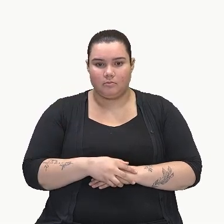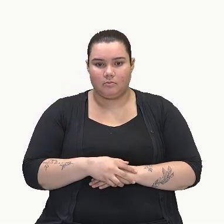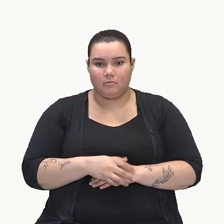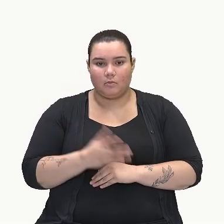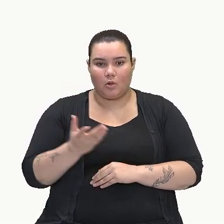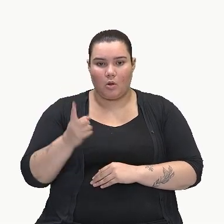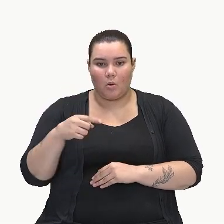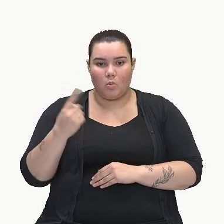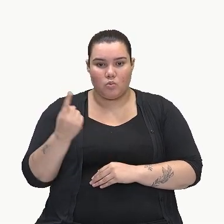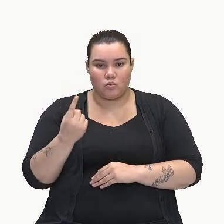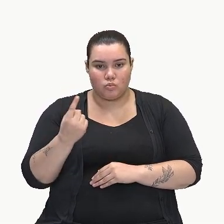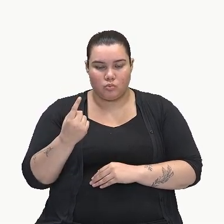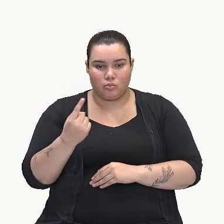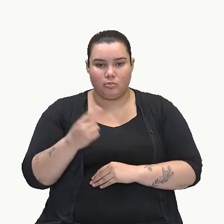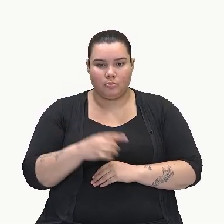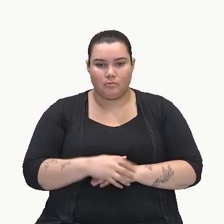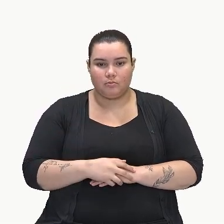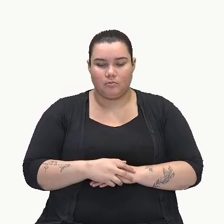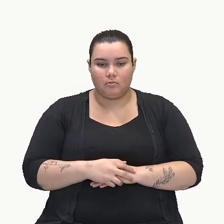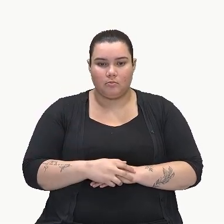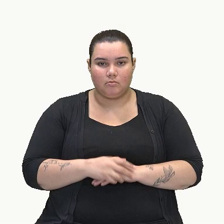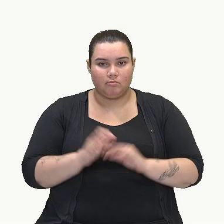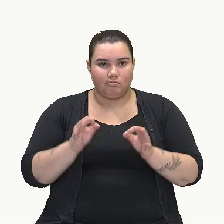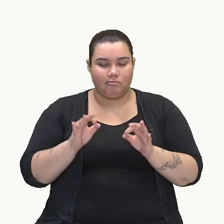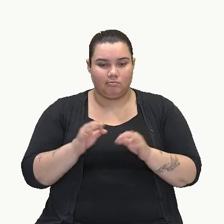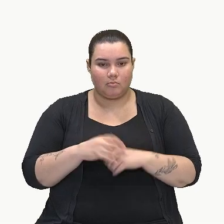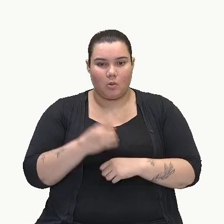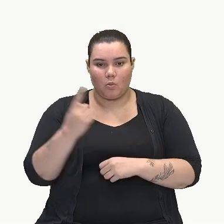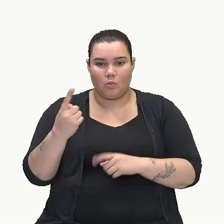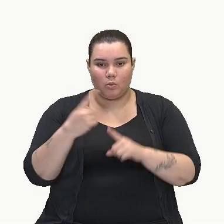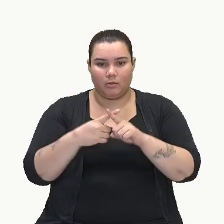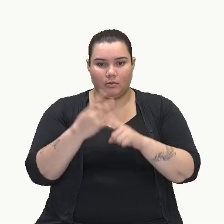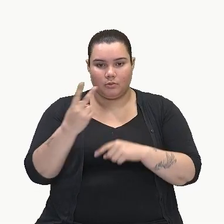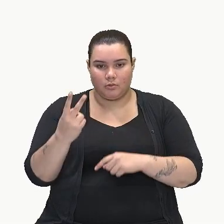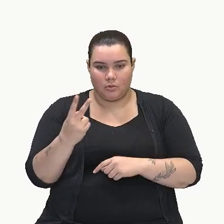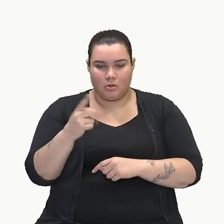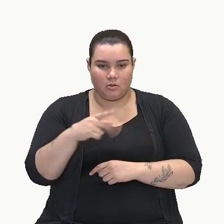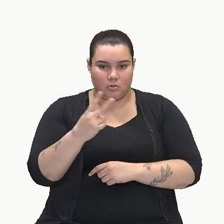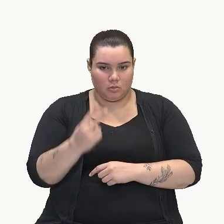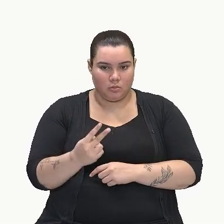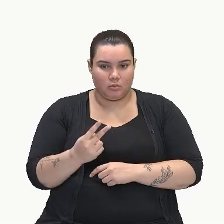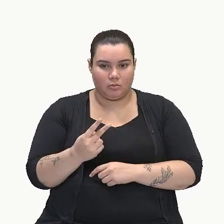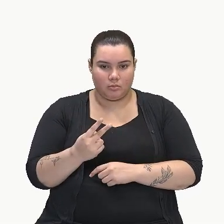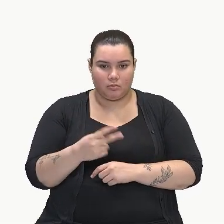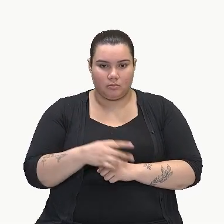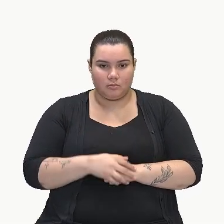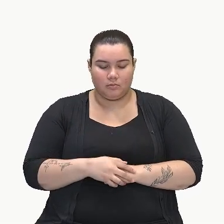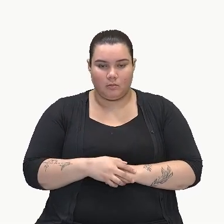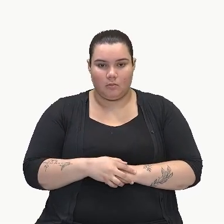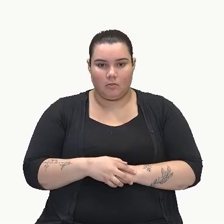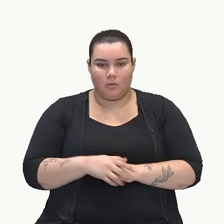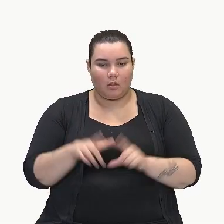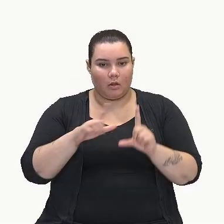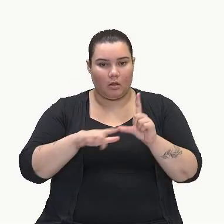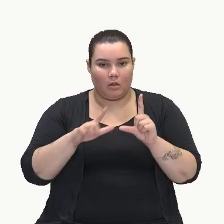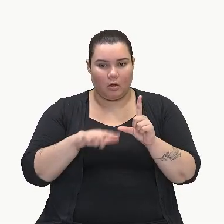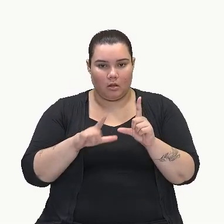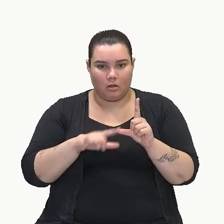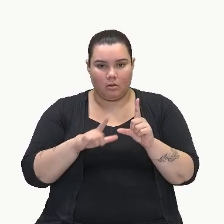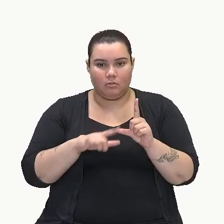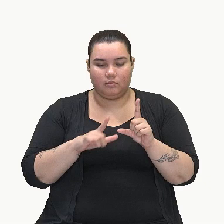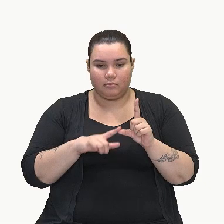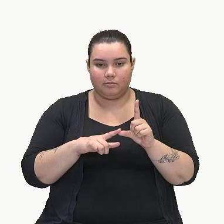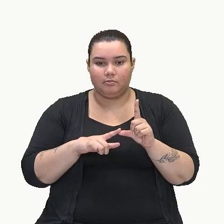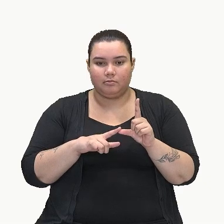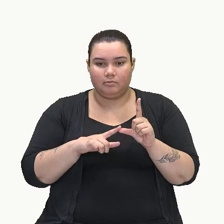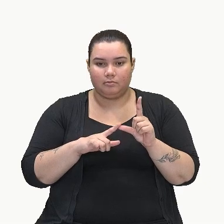aparece, é 1, ok? Então, 1 vezes 2, 2, e a multiplicação, tá?